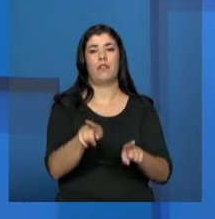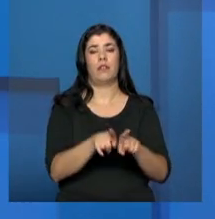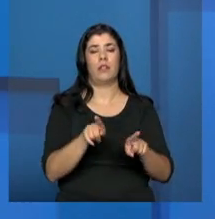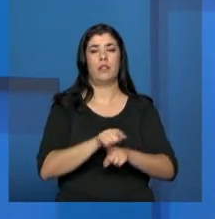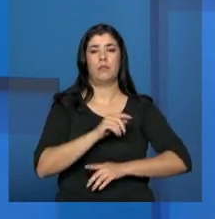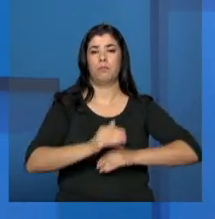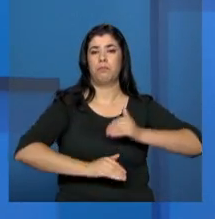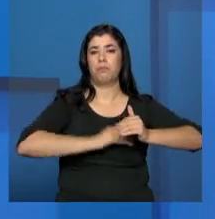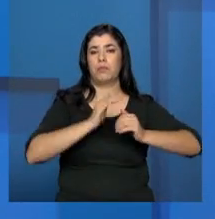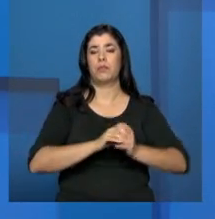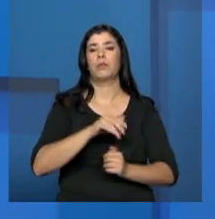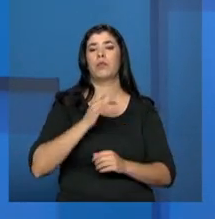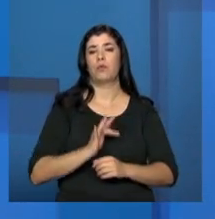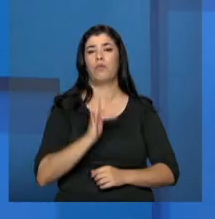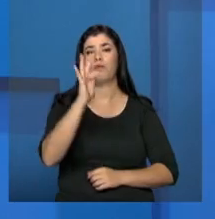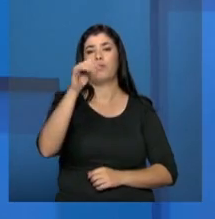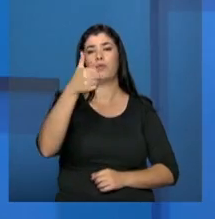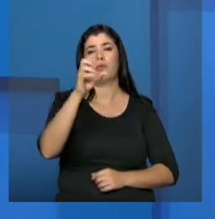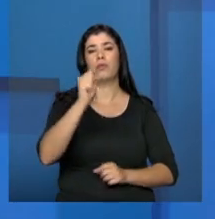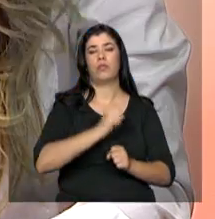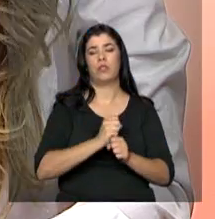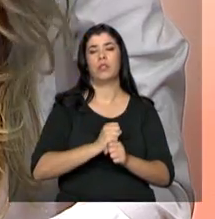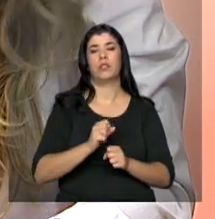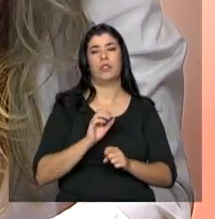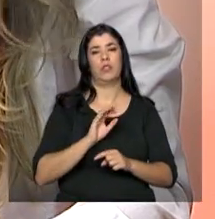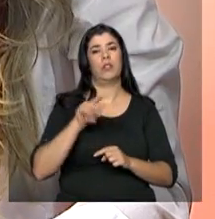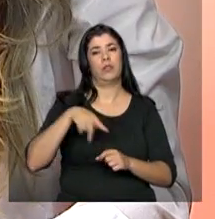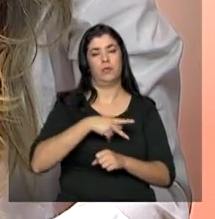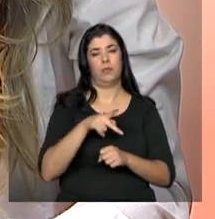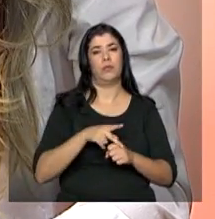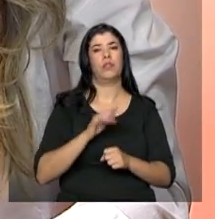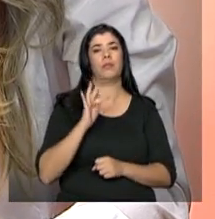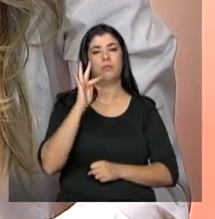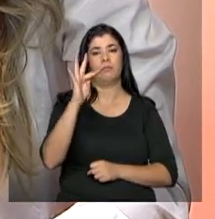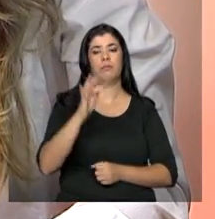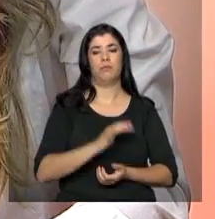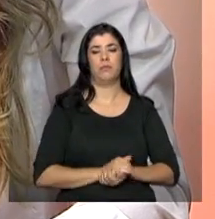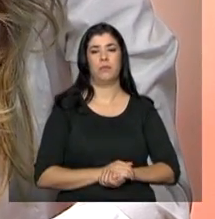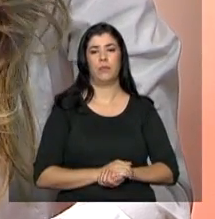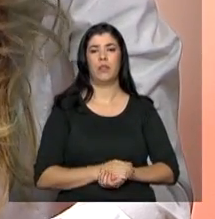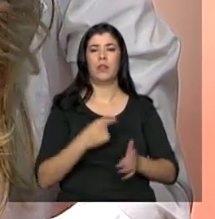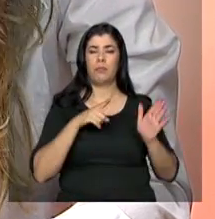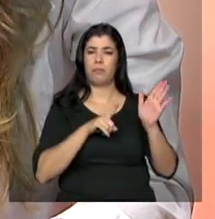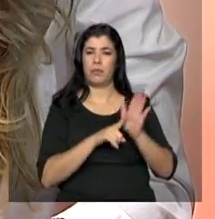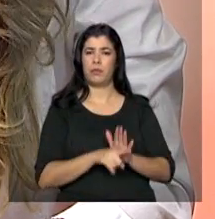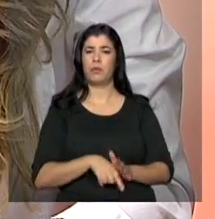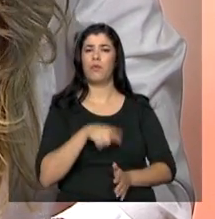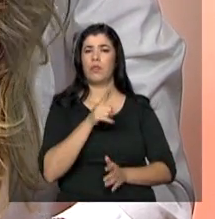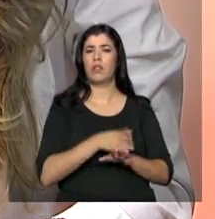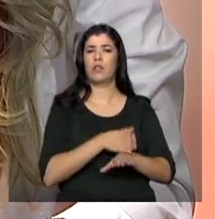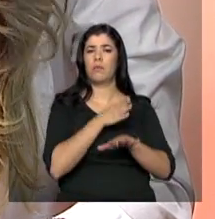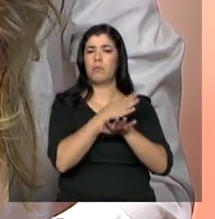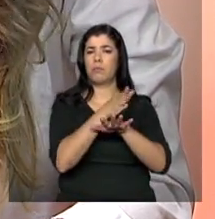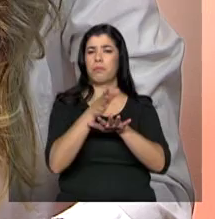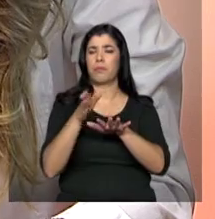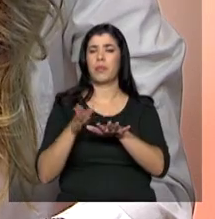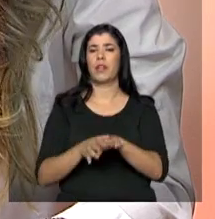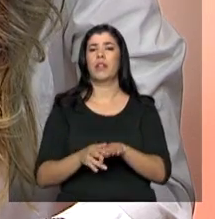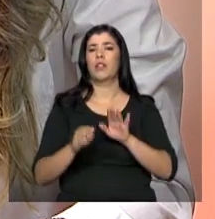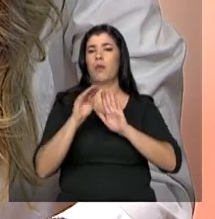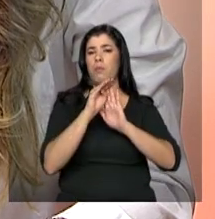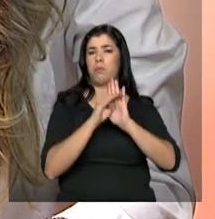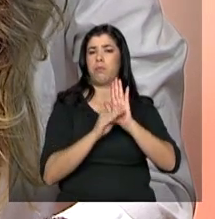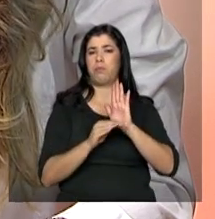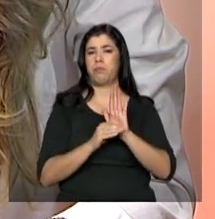mais 10 anos de assistência social no país. esses são os eixos norteadores no processo das conferências em